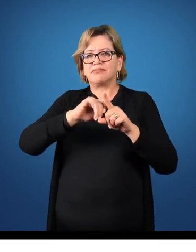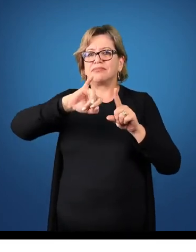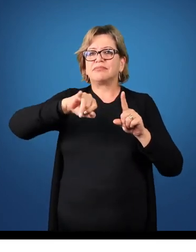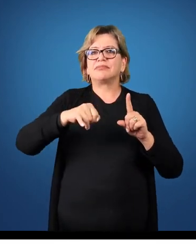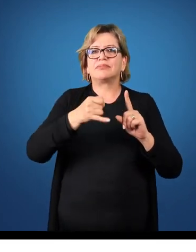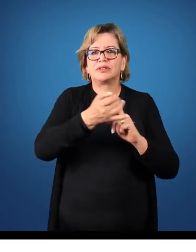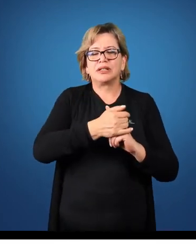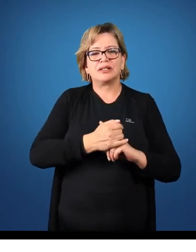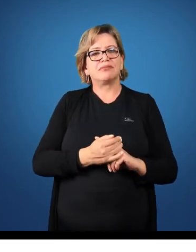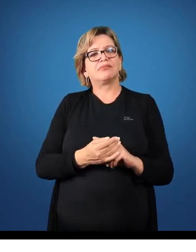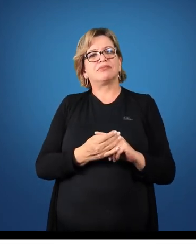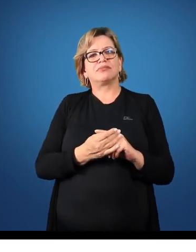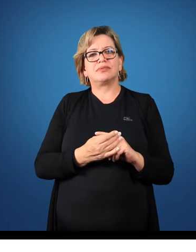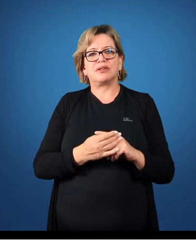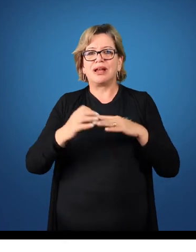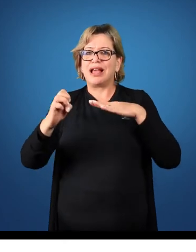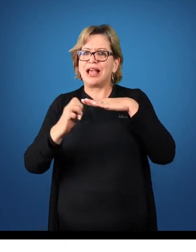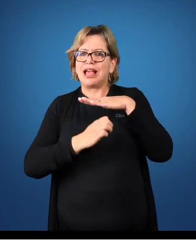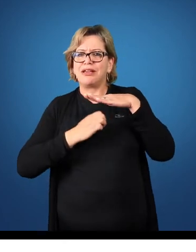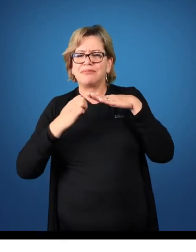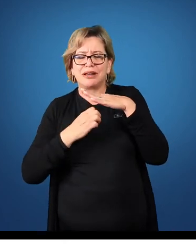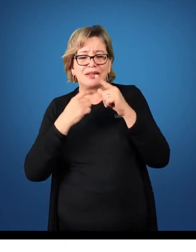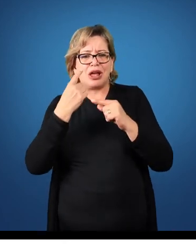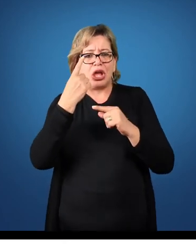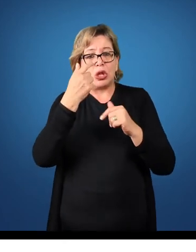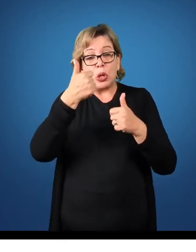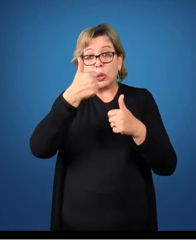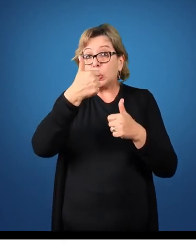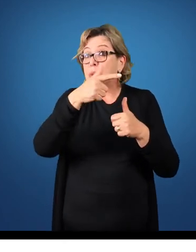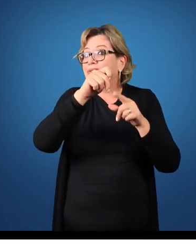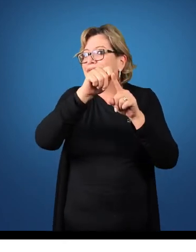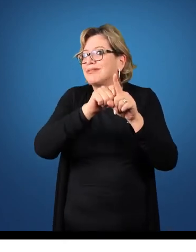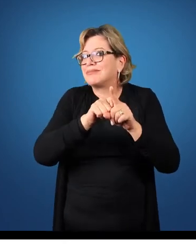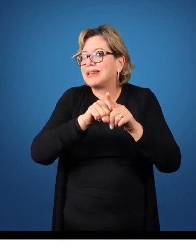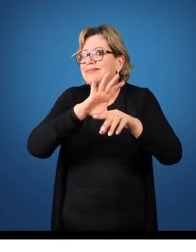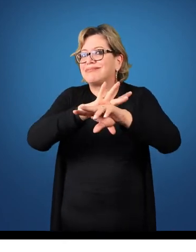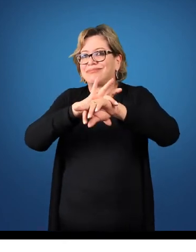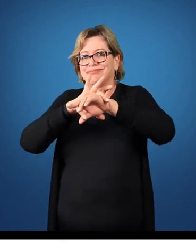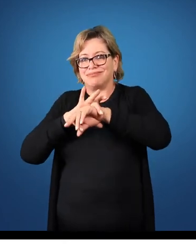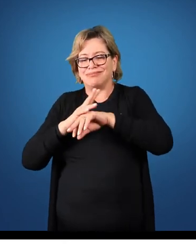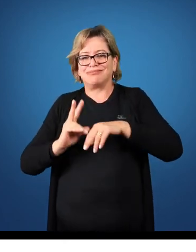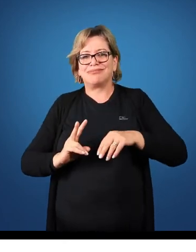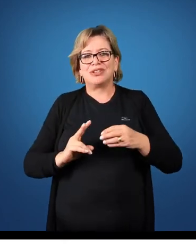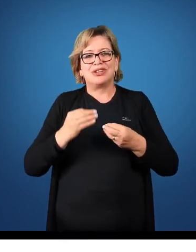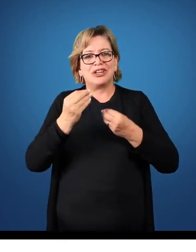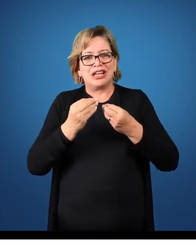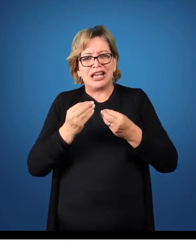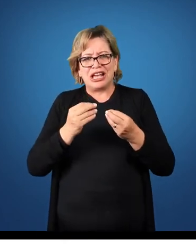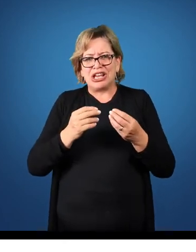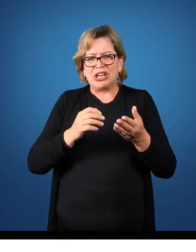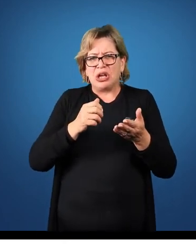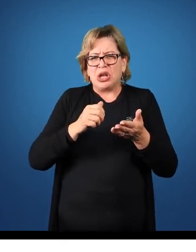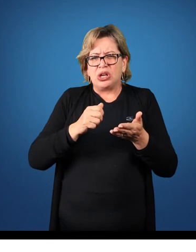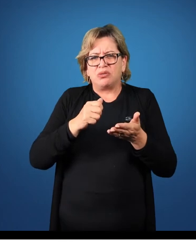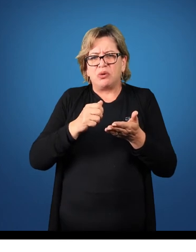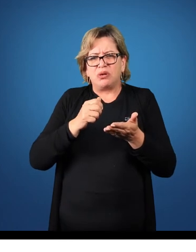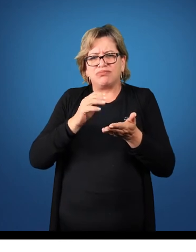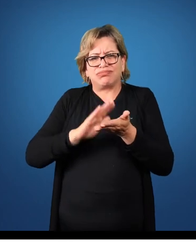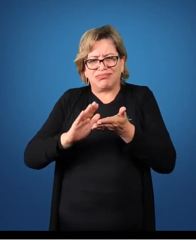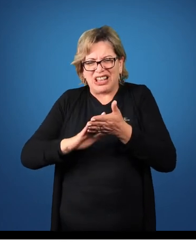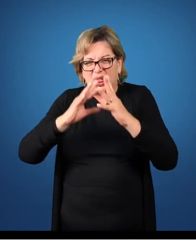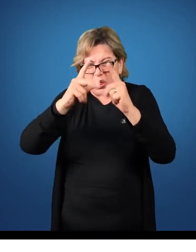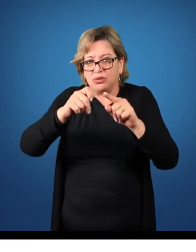A empresa está segurada por 12 meses. Essa despesa é tudo de janeiro? Não.